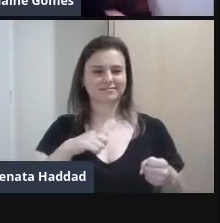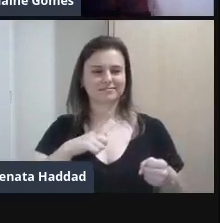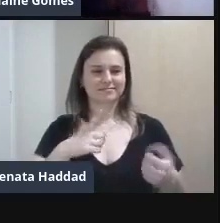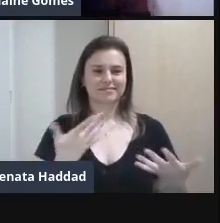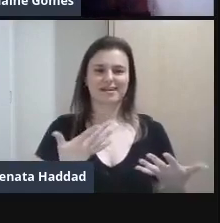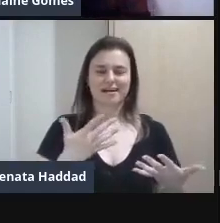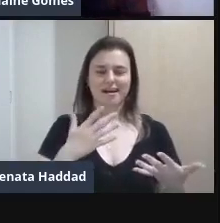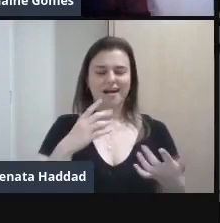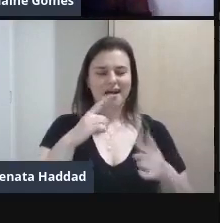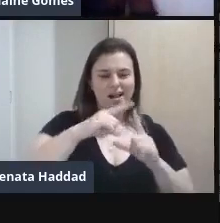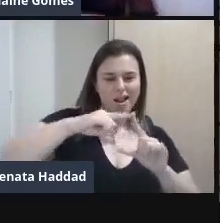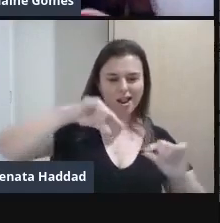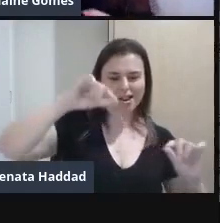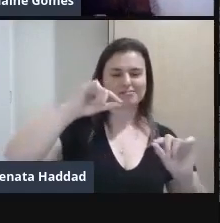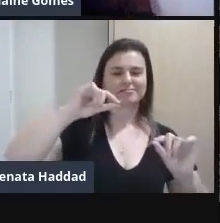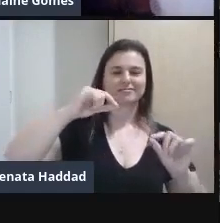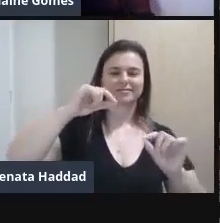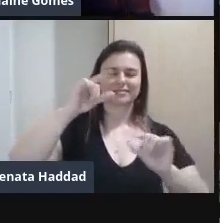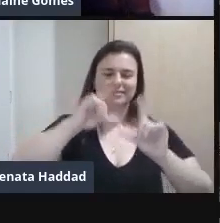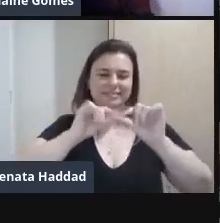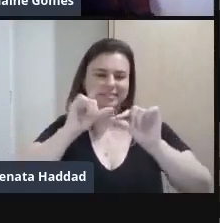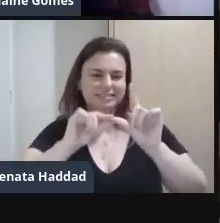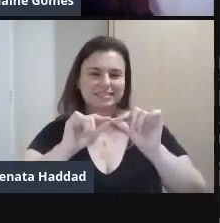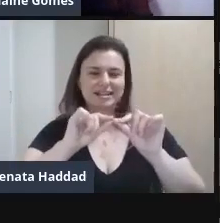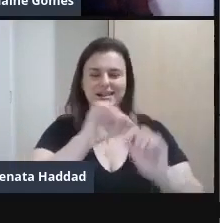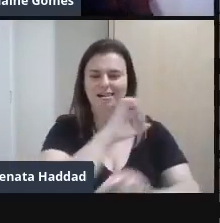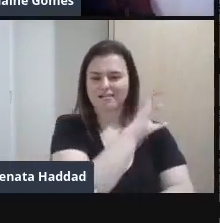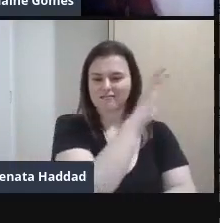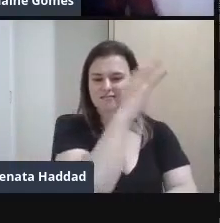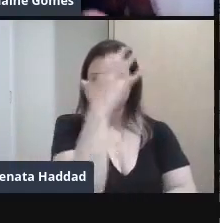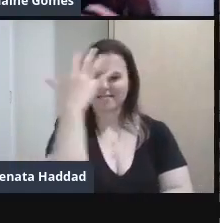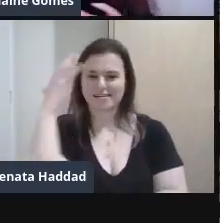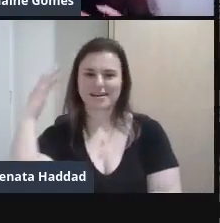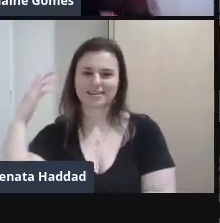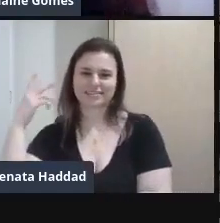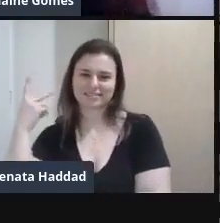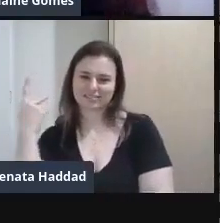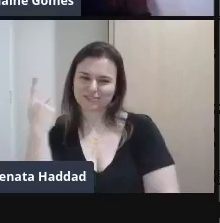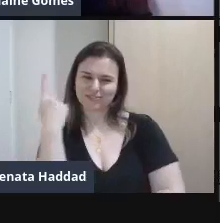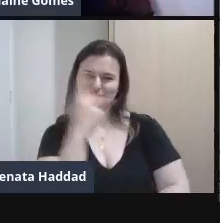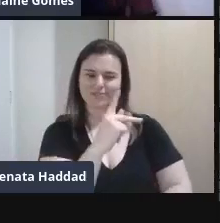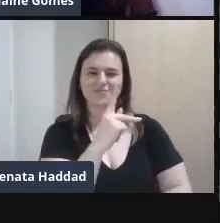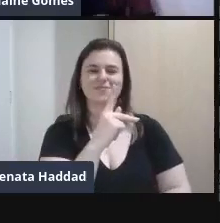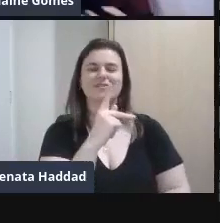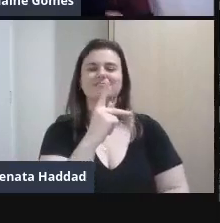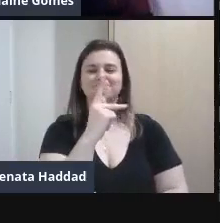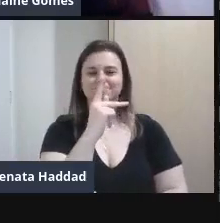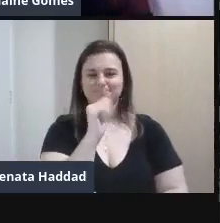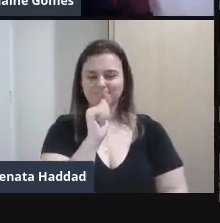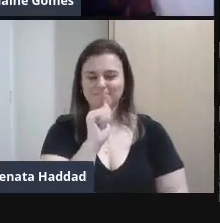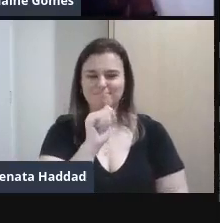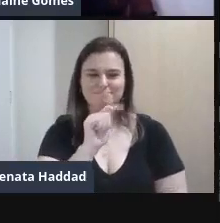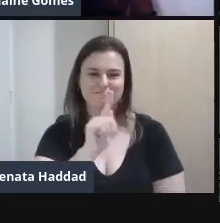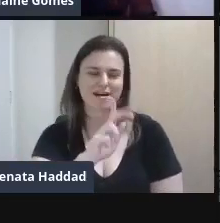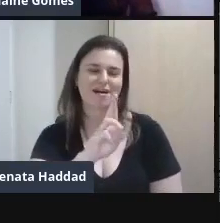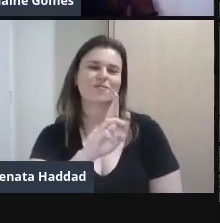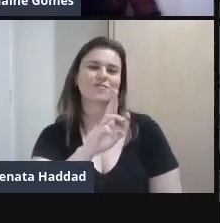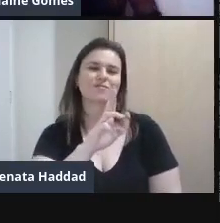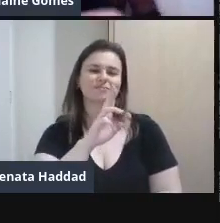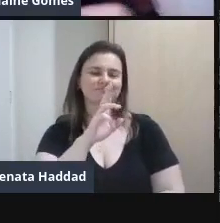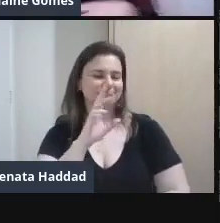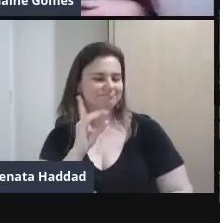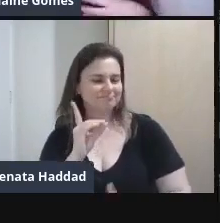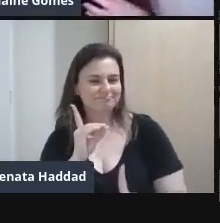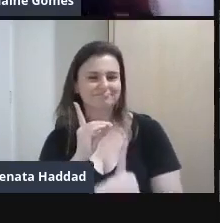Floresta E sua Ah Pagu Pagu encontrada